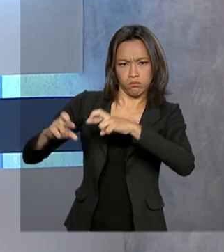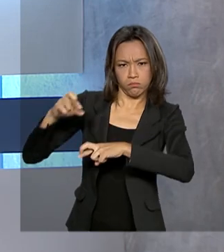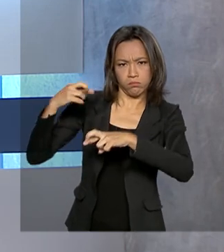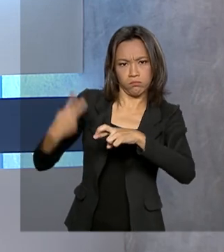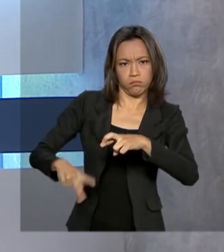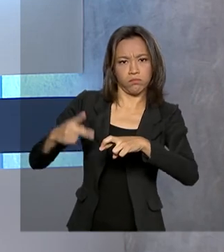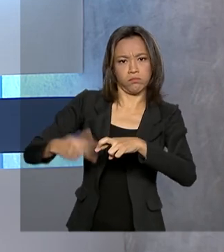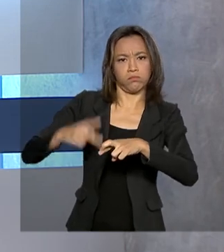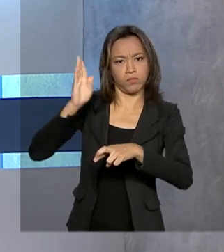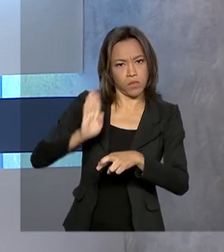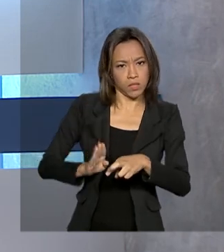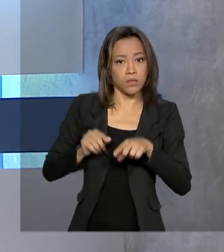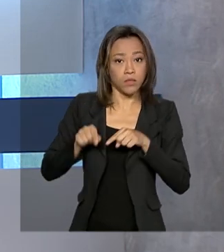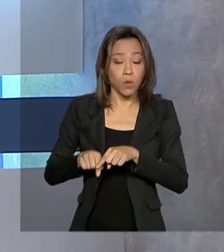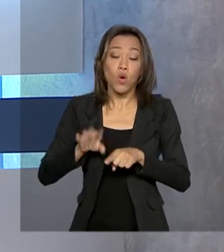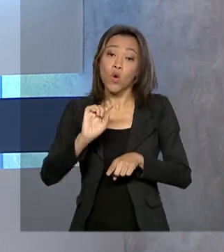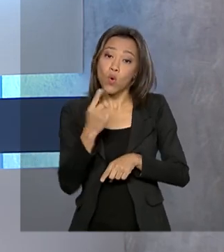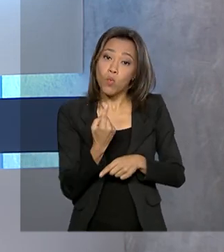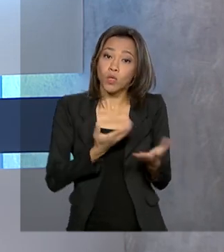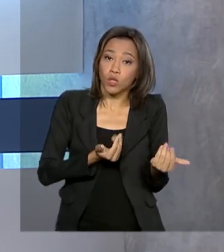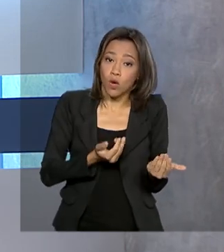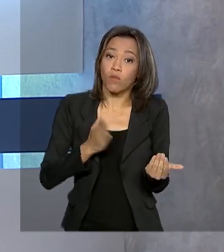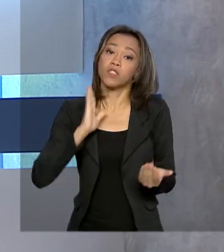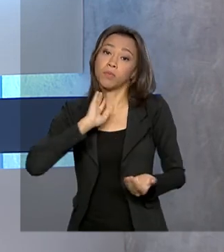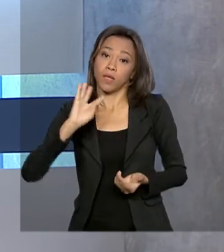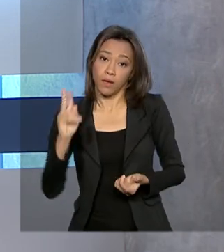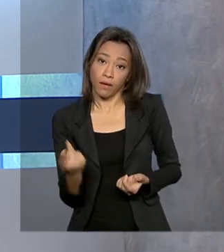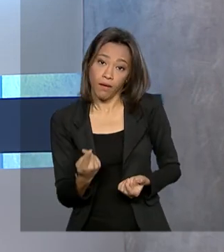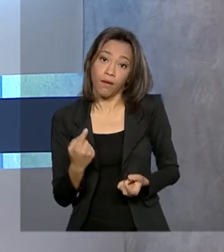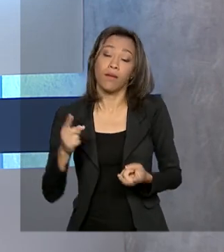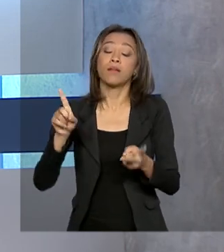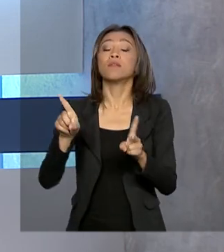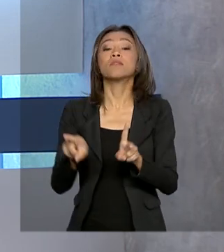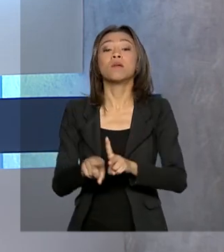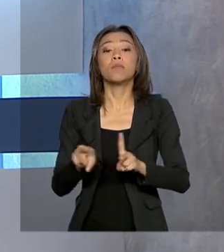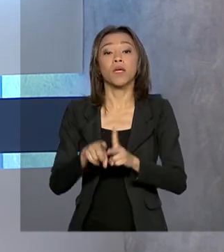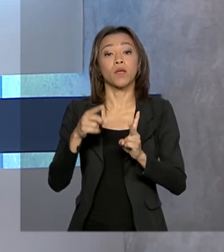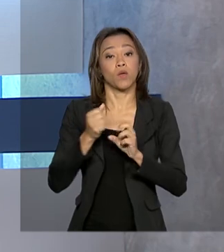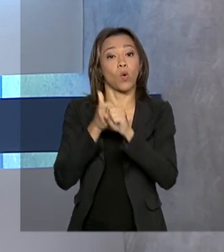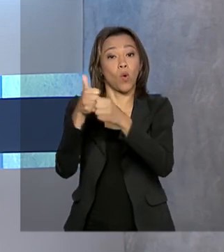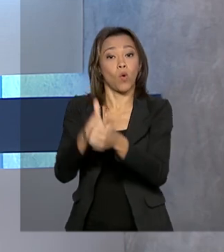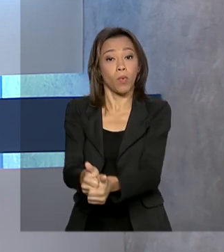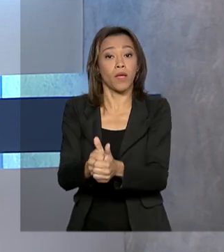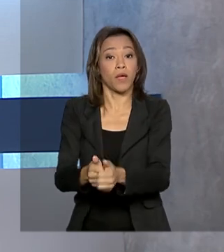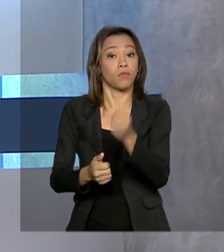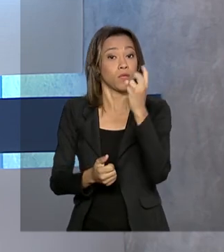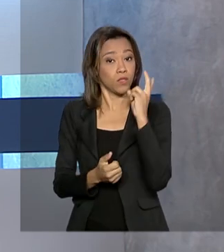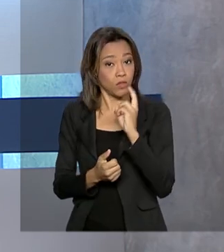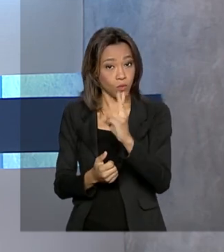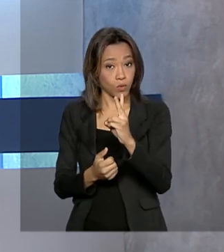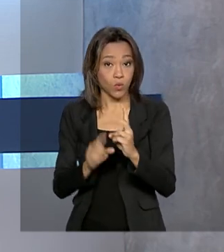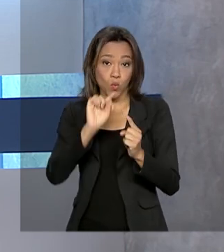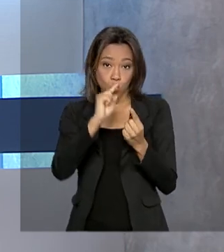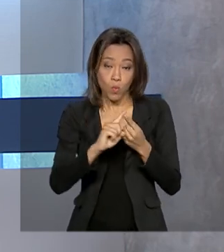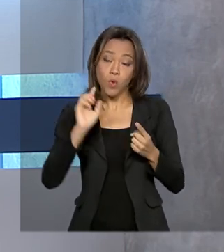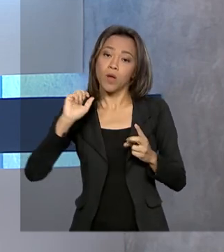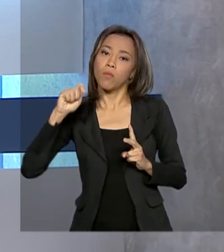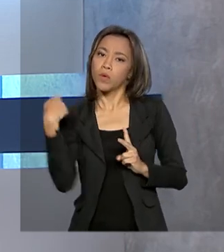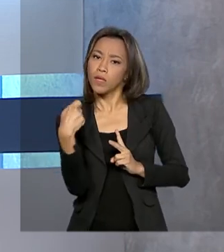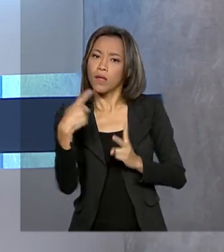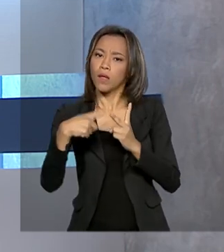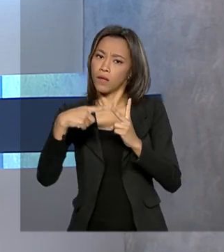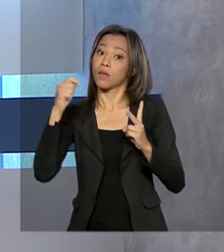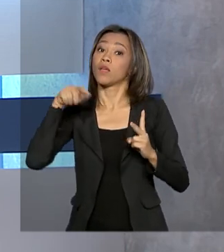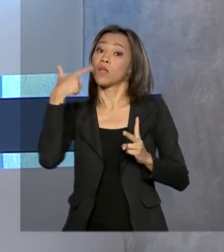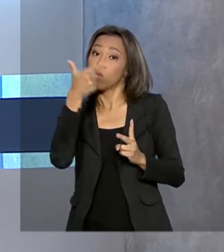brasileiras. Além de uma jovem de Belo Horizonte, passaram a ser acompanhados mais dois casos, um em Porto Alegre e outro em